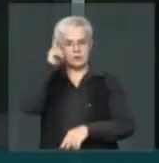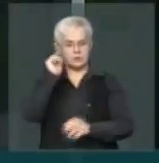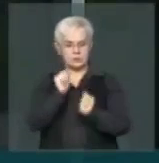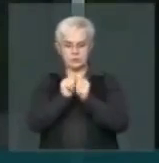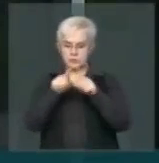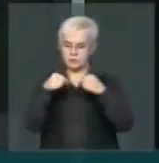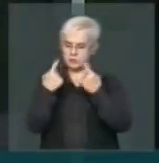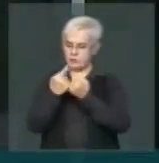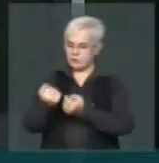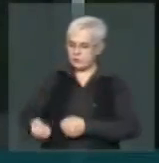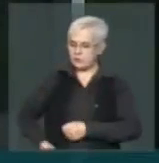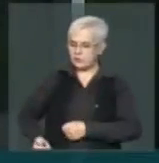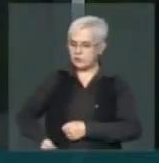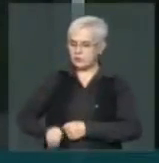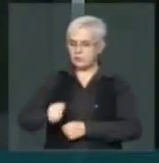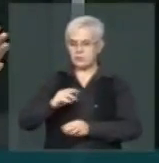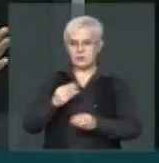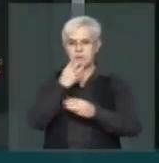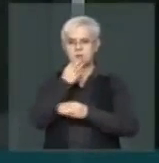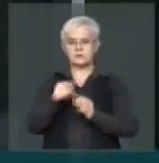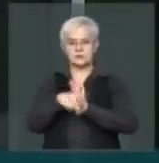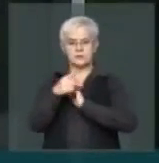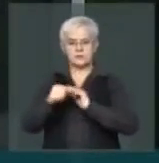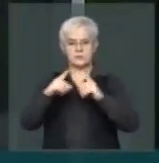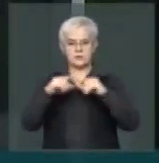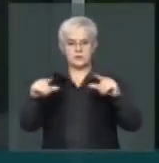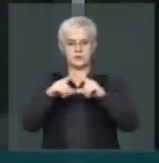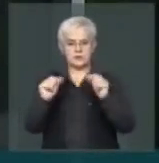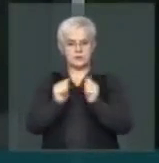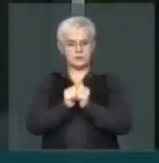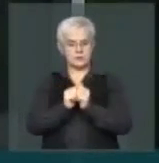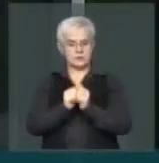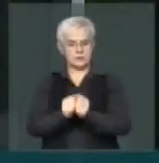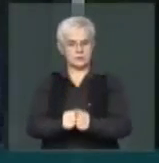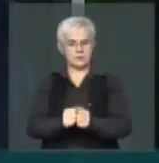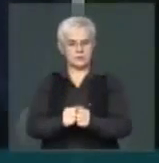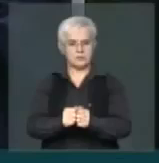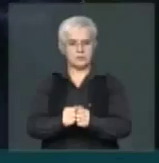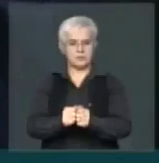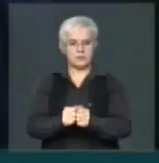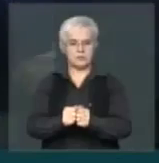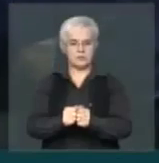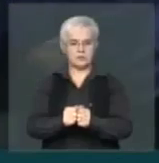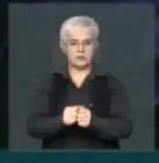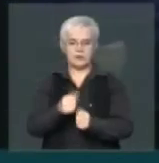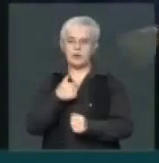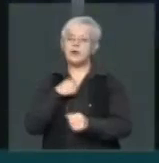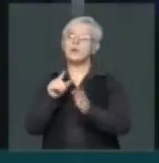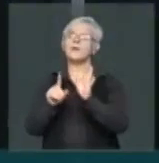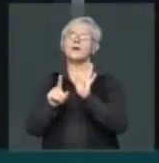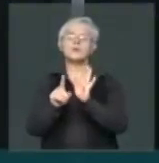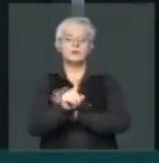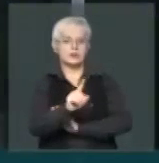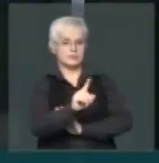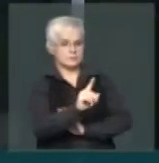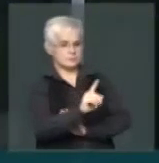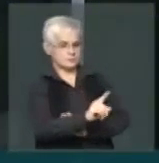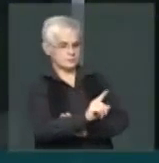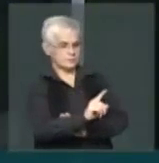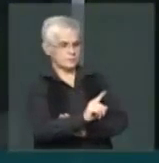embaixador de Israel em Brasília, com o ministro da Embaixada de Israel em Brasília, Leor Bendó, fiz uma pergunta a ele.